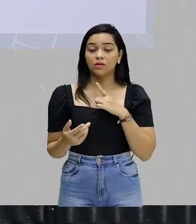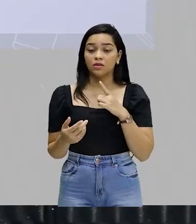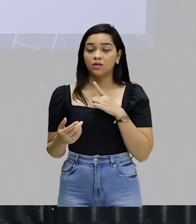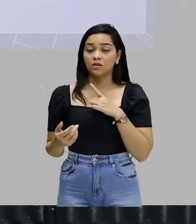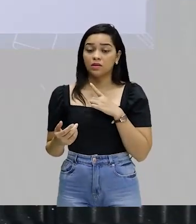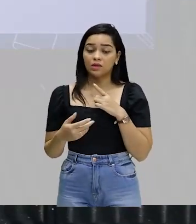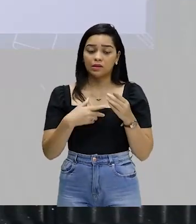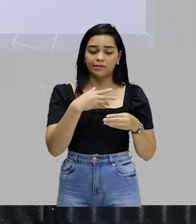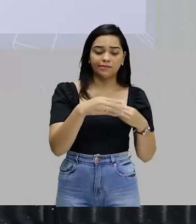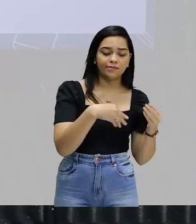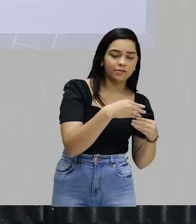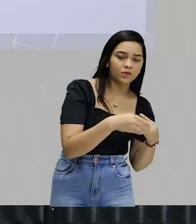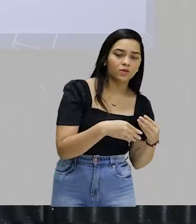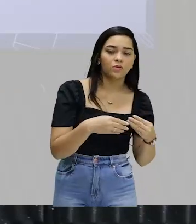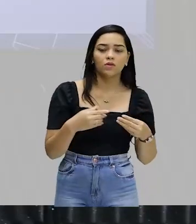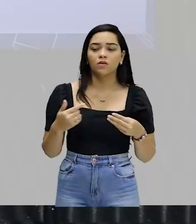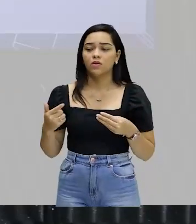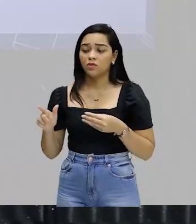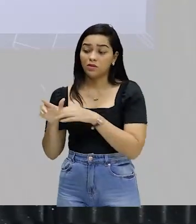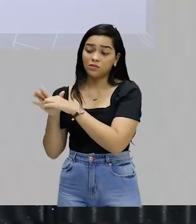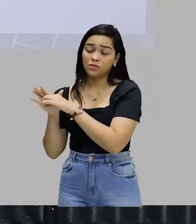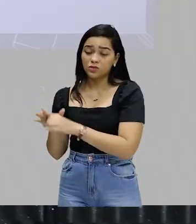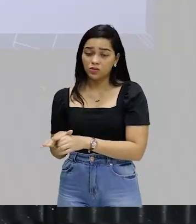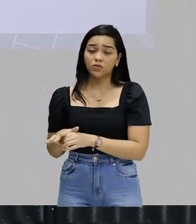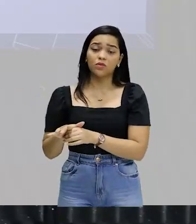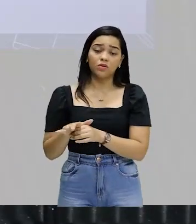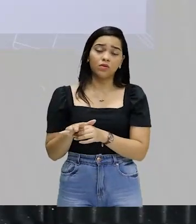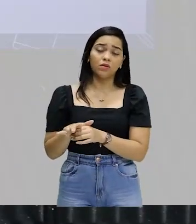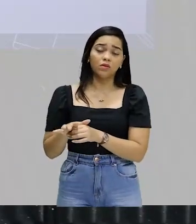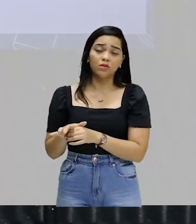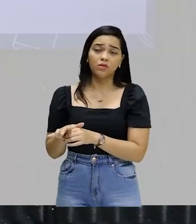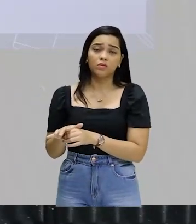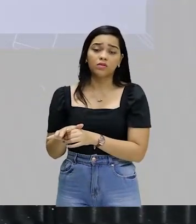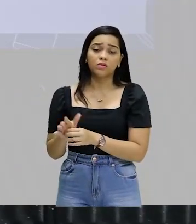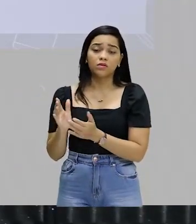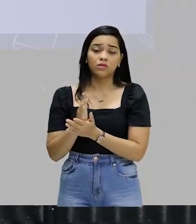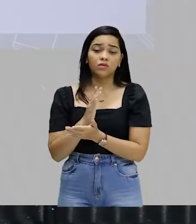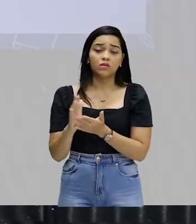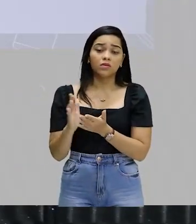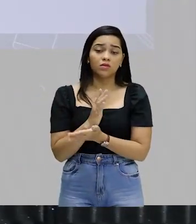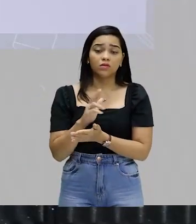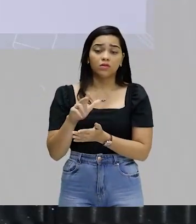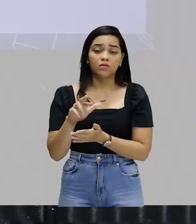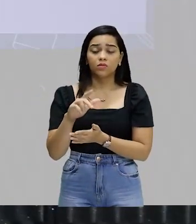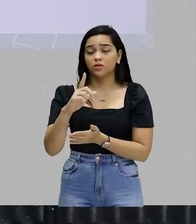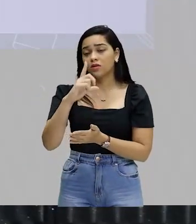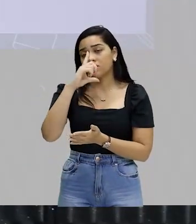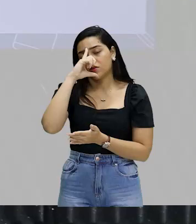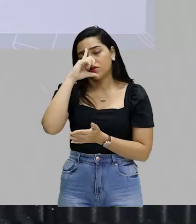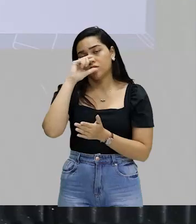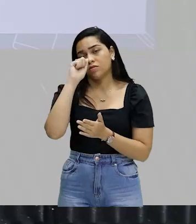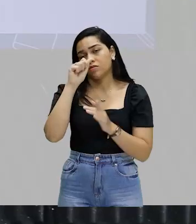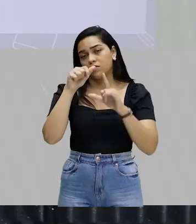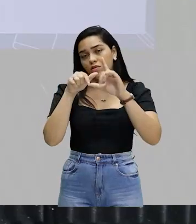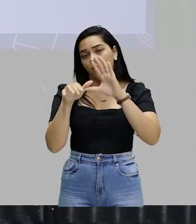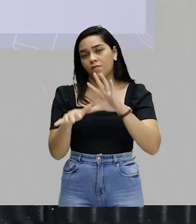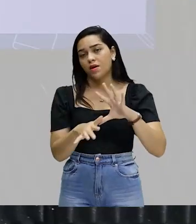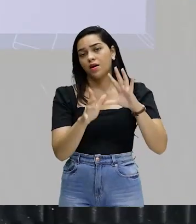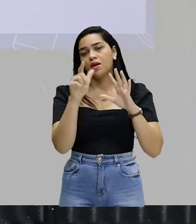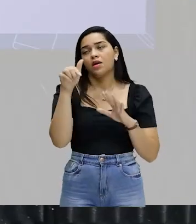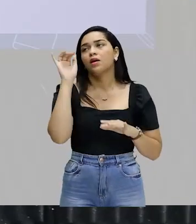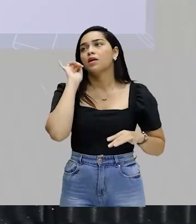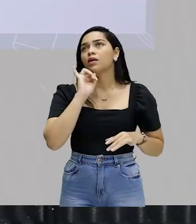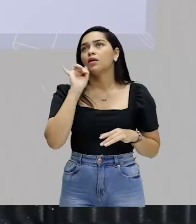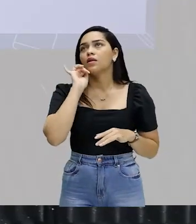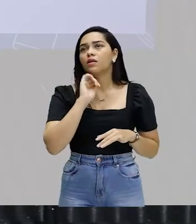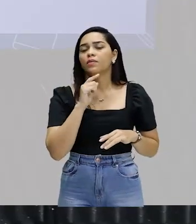amistosa e ora preconceituosa e discriminatória com alguns irmãos latino-americanos da gente. Por